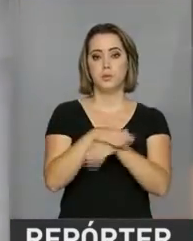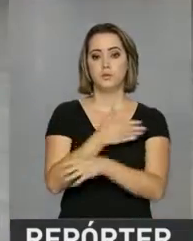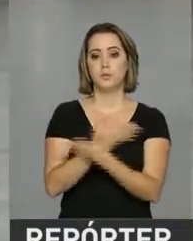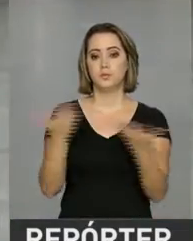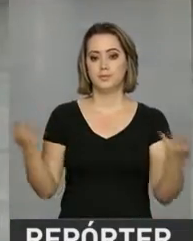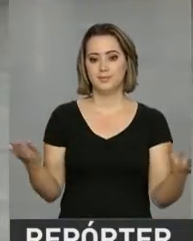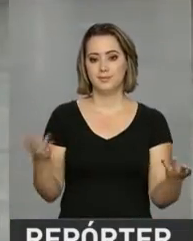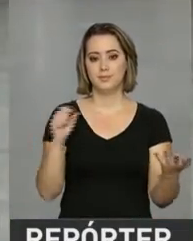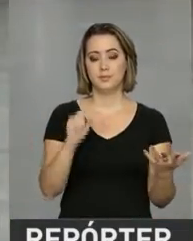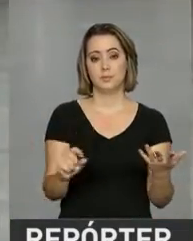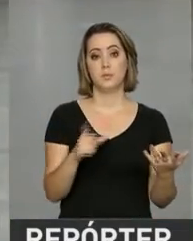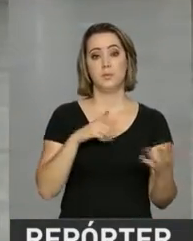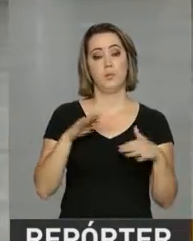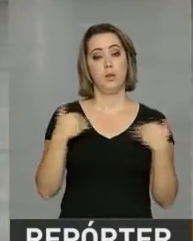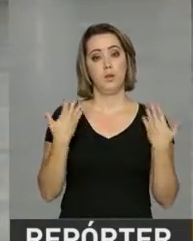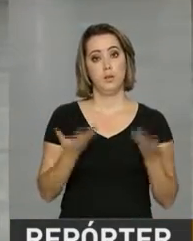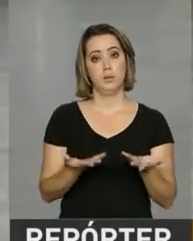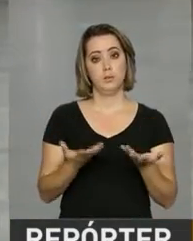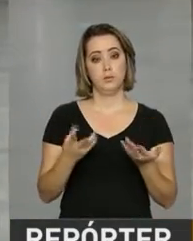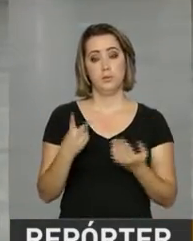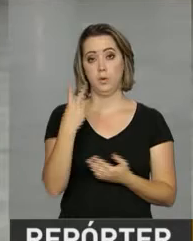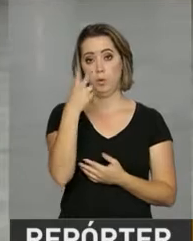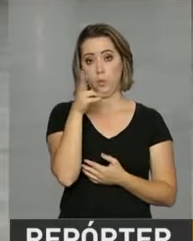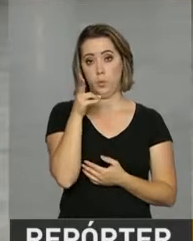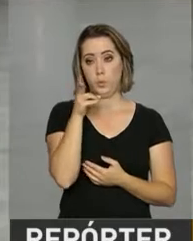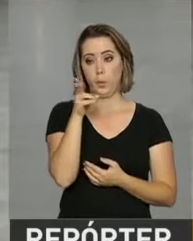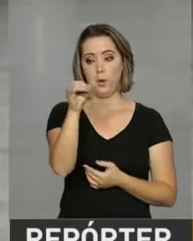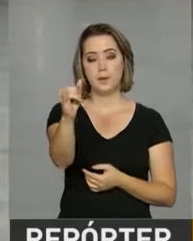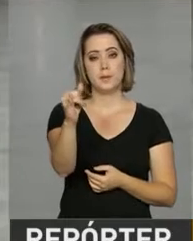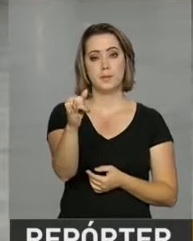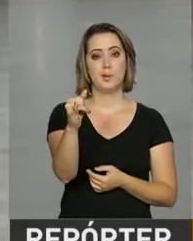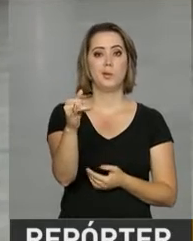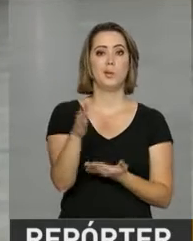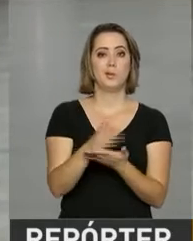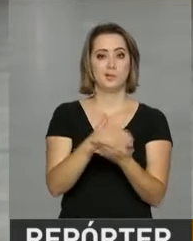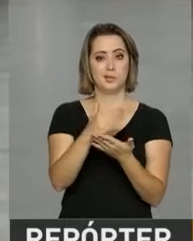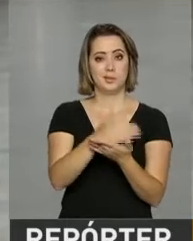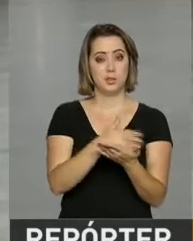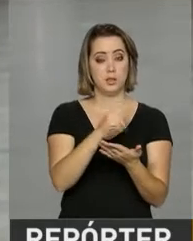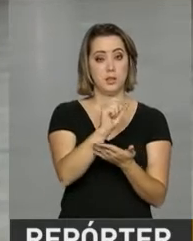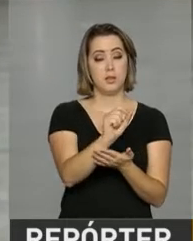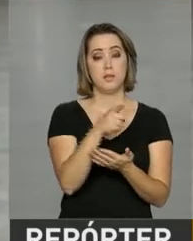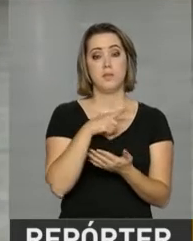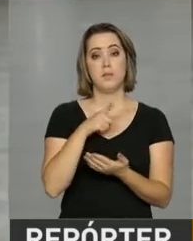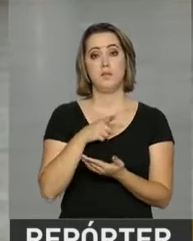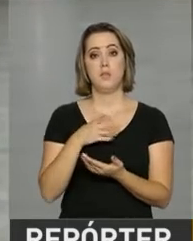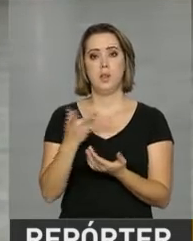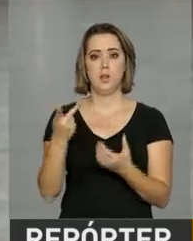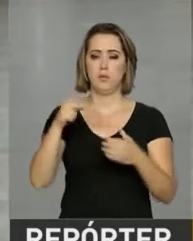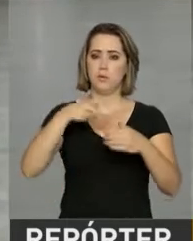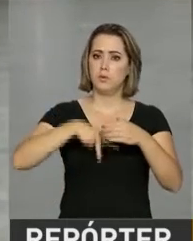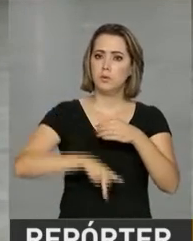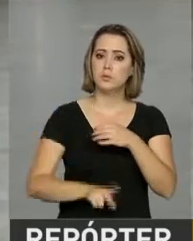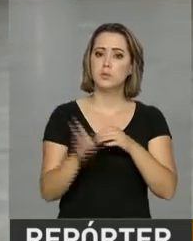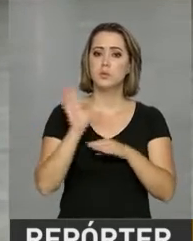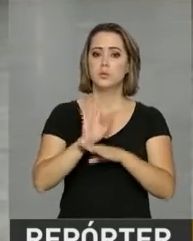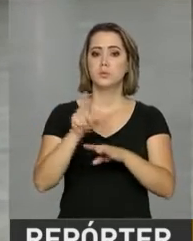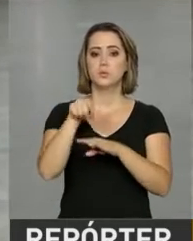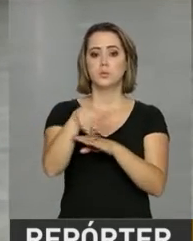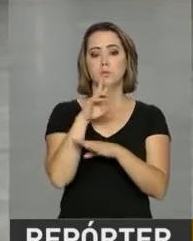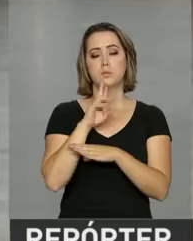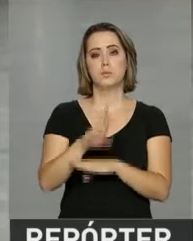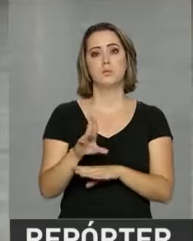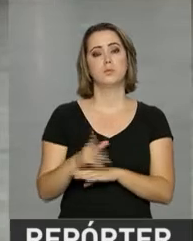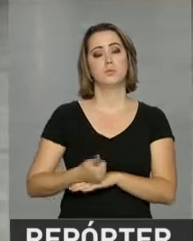Boa noite a todos. Pois é, o incremento de 2 bilhões de reais vindos da exploração do petróleo ajudaram nesse resultado positivo.